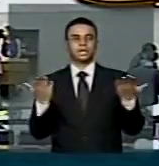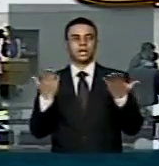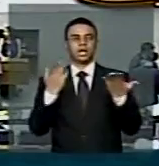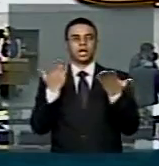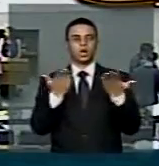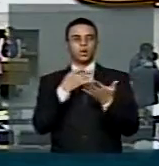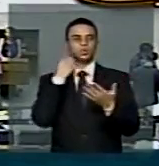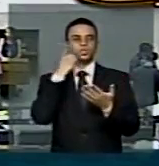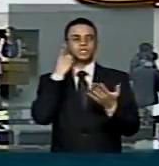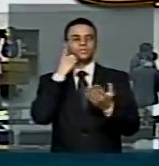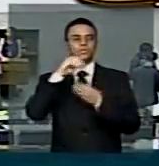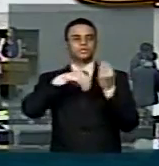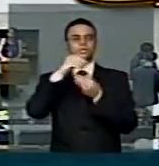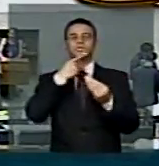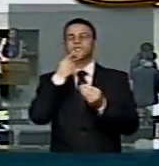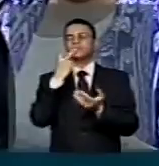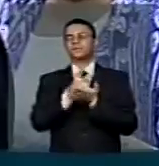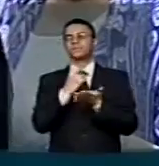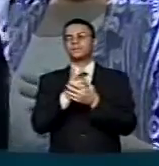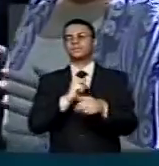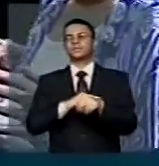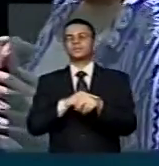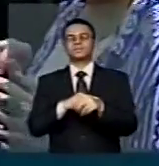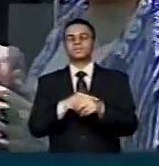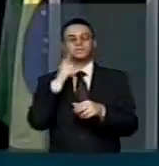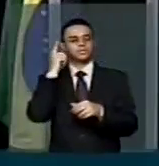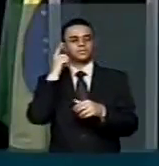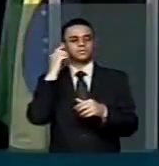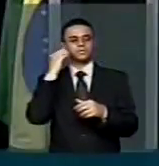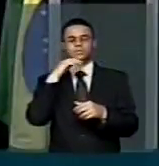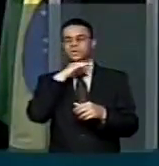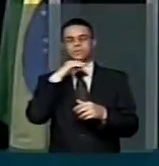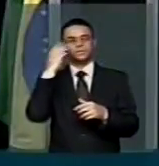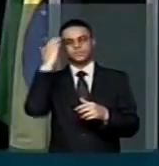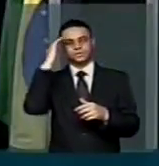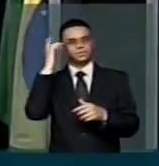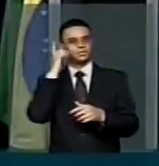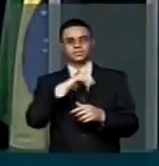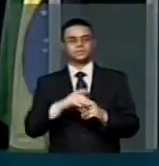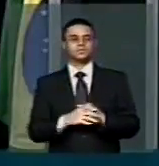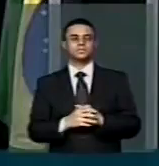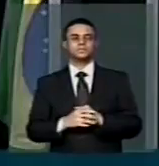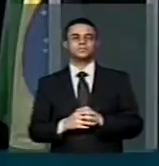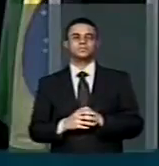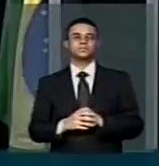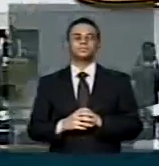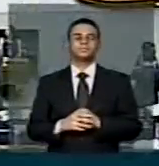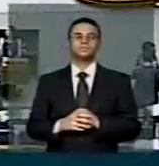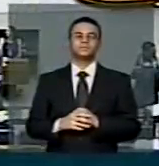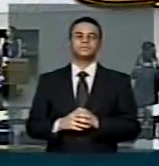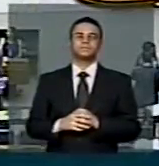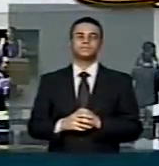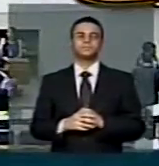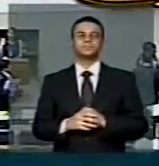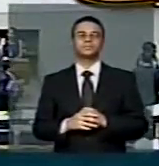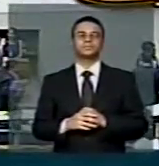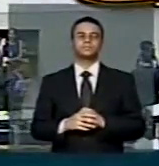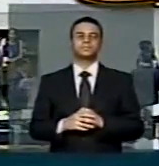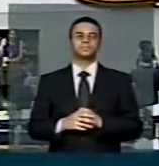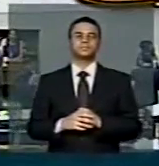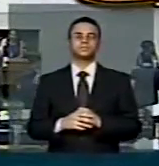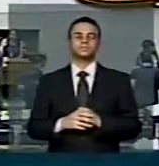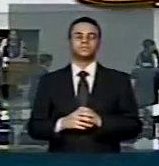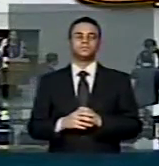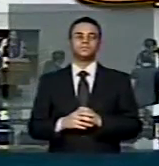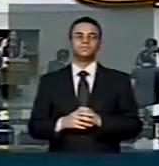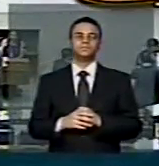deputado José Guimarães, da votação anterior, votou com o seu partido. E aí, Bolsonaro, votou com o O senhor presidente,